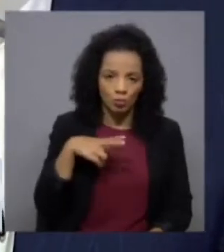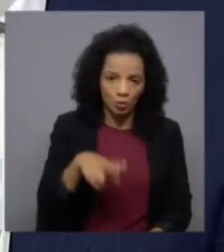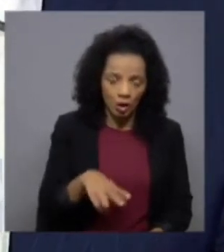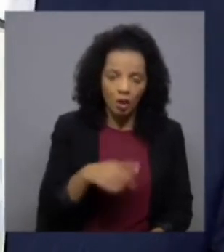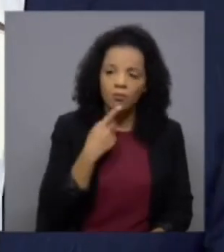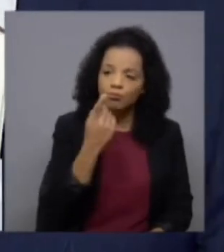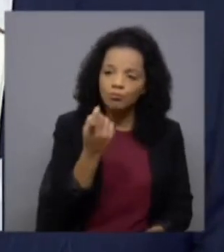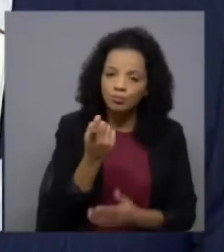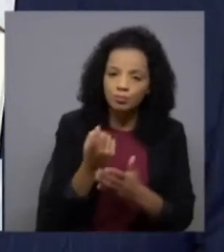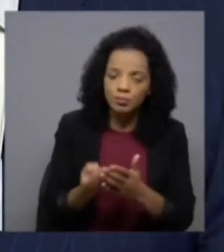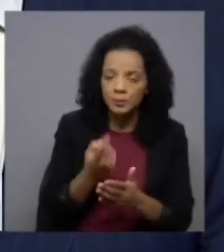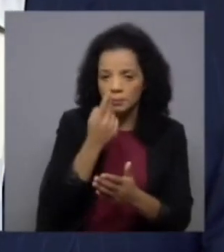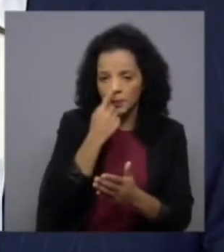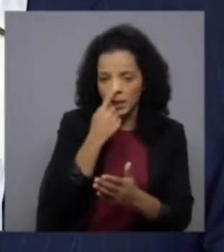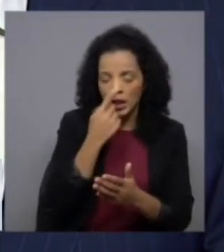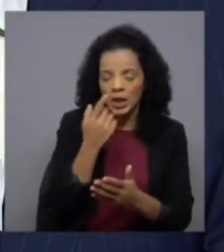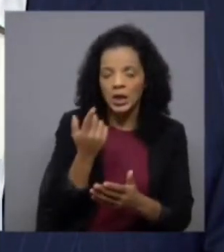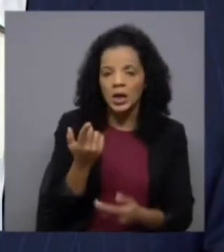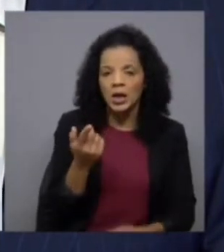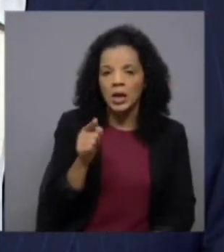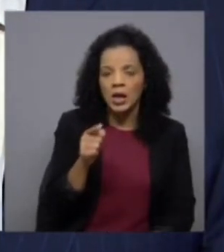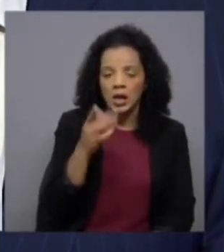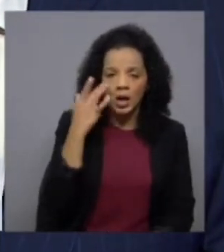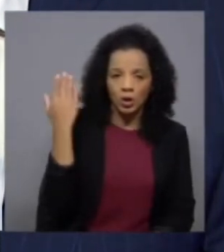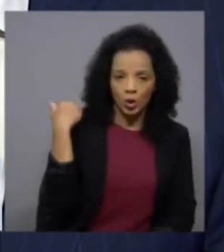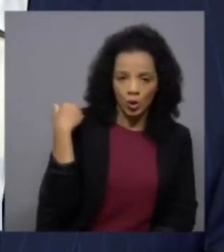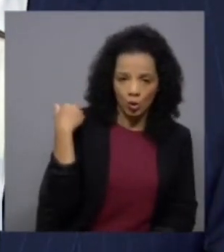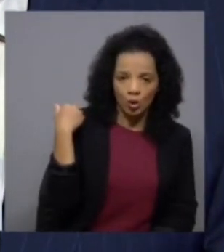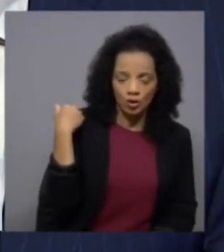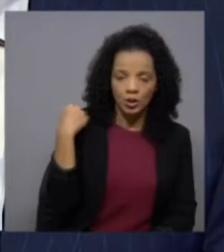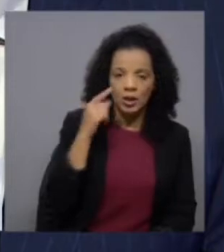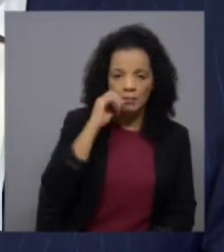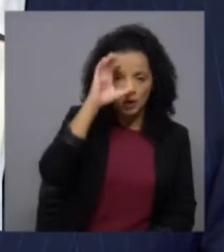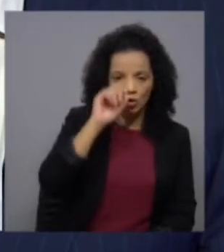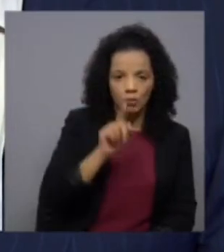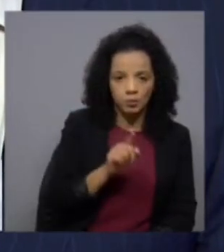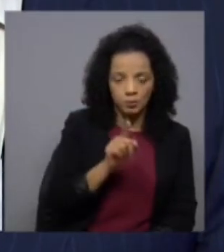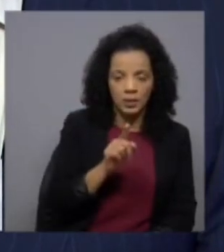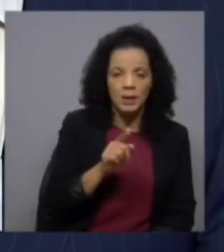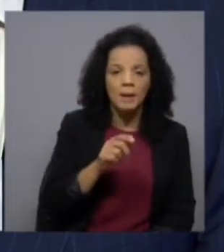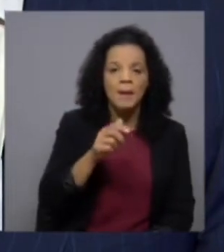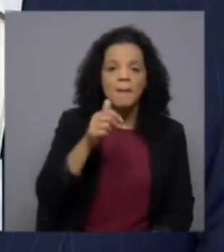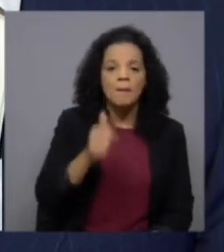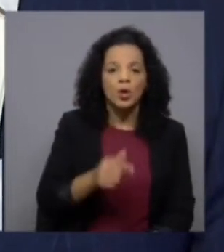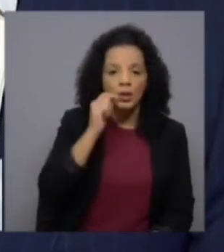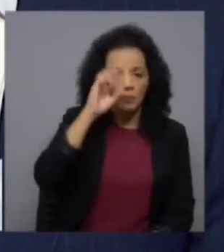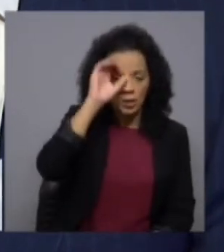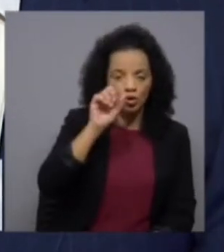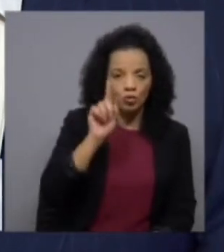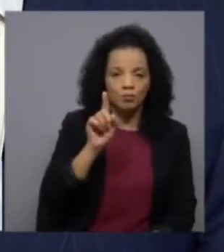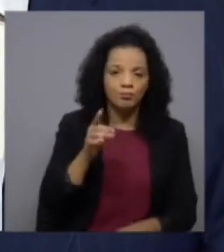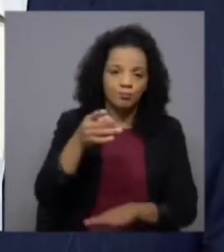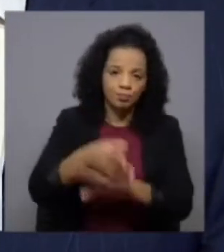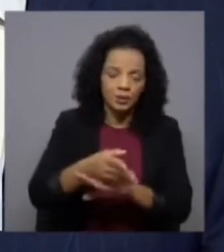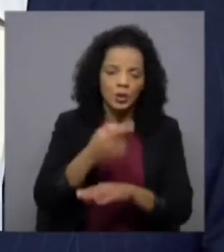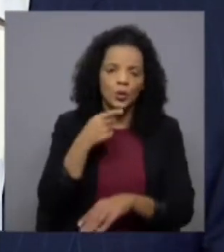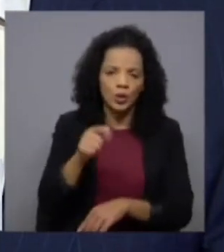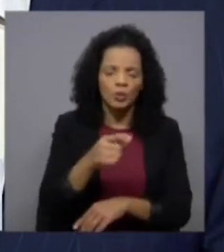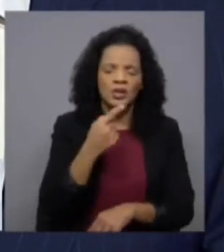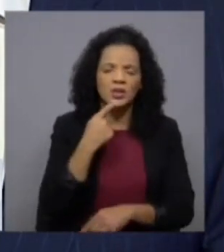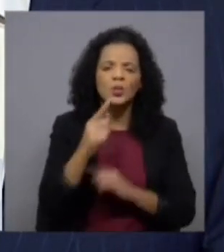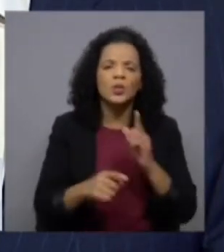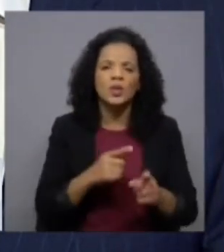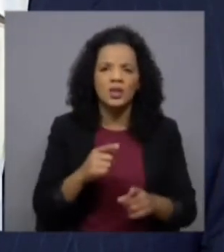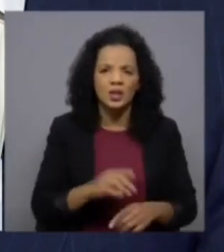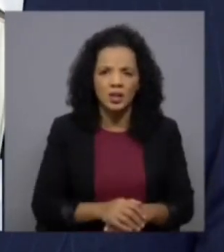inquiridos preferem António Costa como primeiro-ministro será melhor primeiro-ministro do que Rui Rio isto quer dizer o quê?